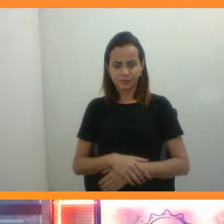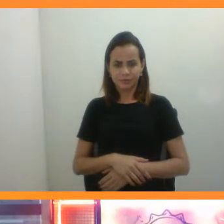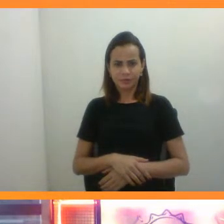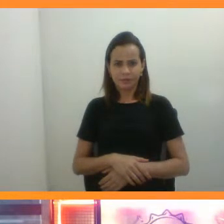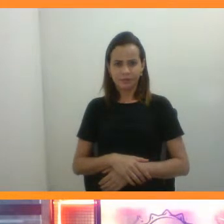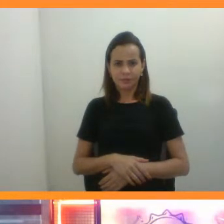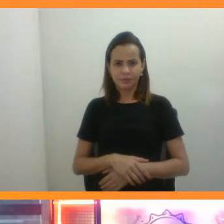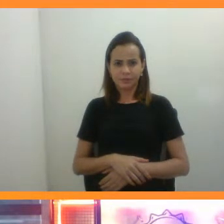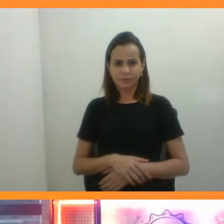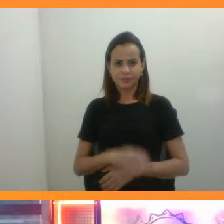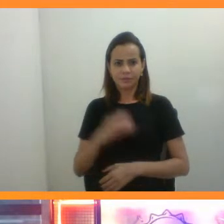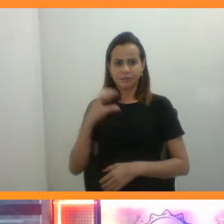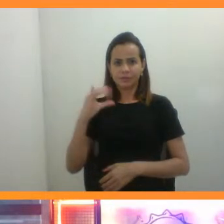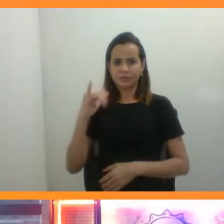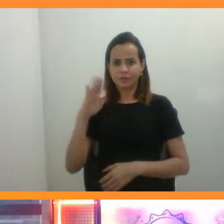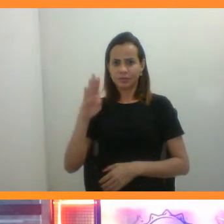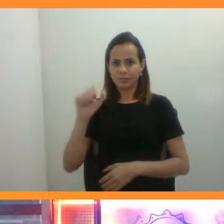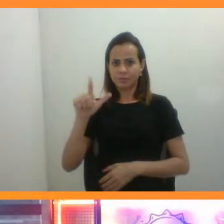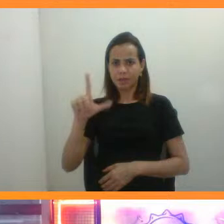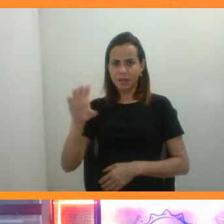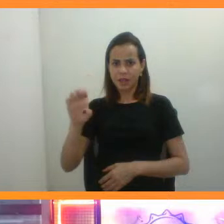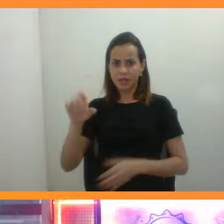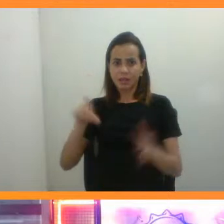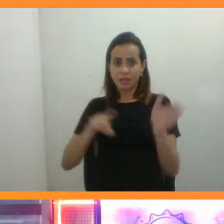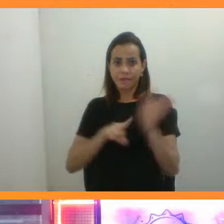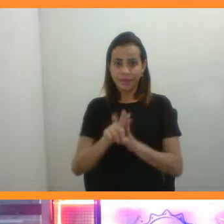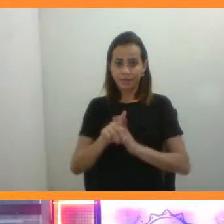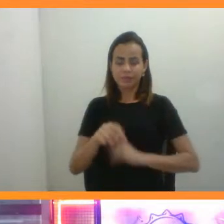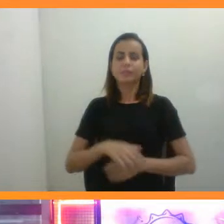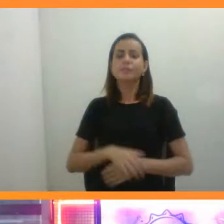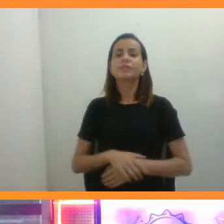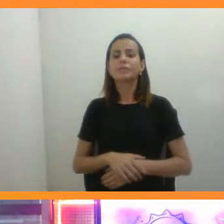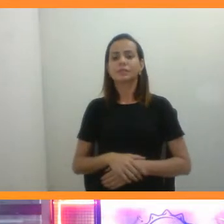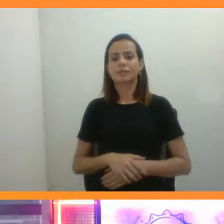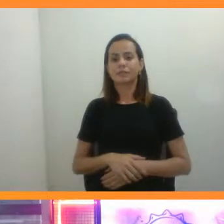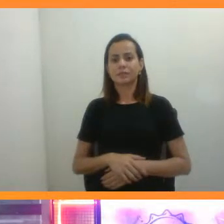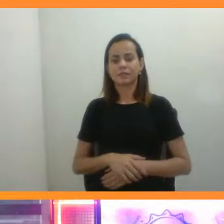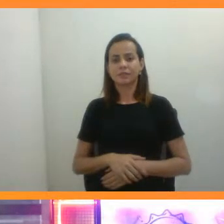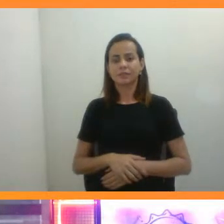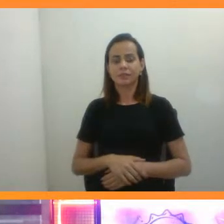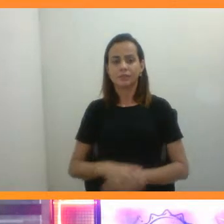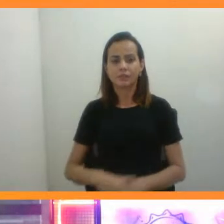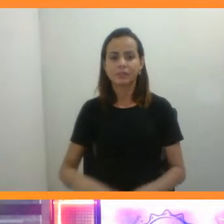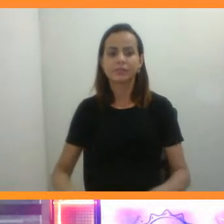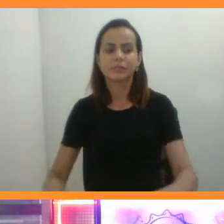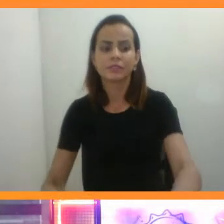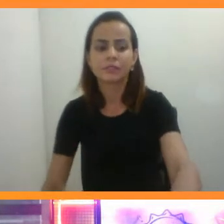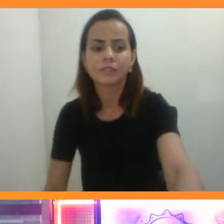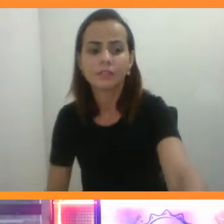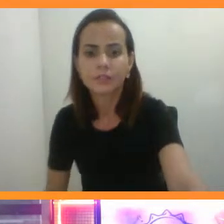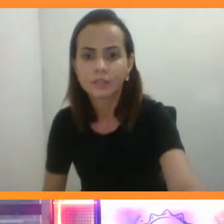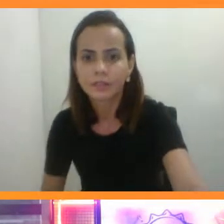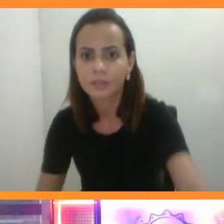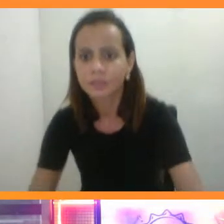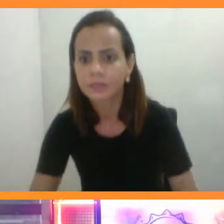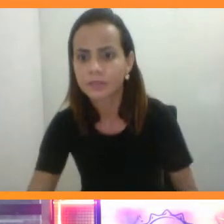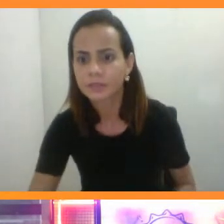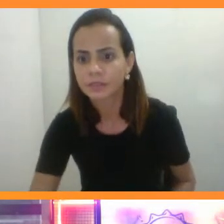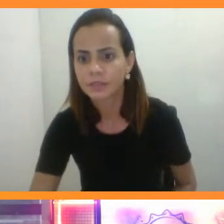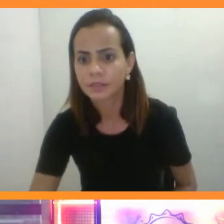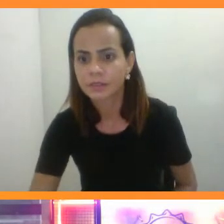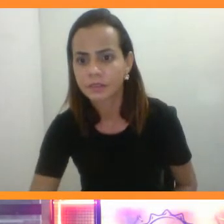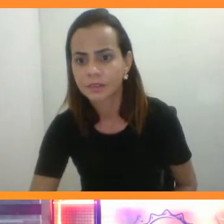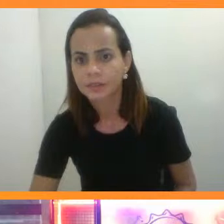Sibeli, nossa querida Sibeli, fez outra pergunta aí, tá? Marcelo, sobre as tecnologias reprodutivas,